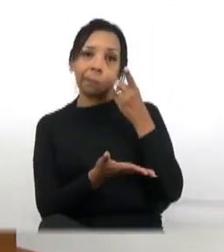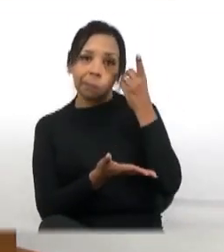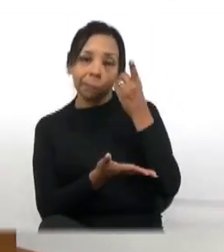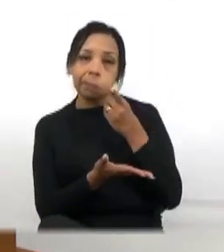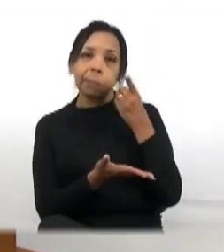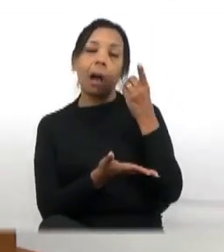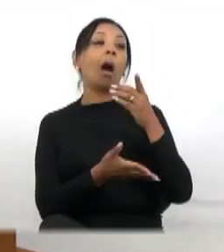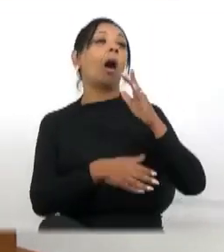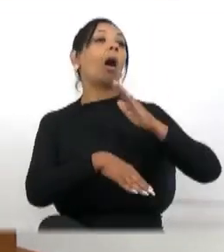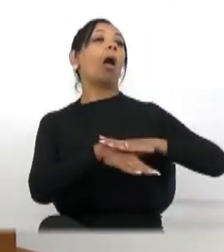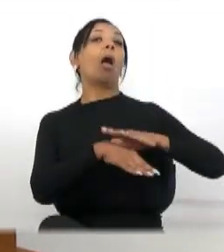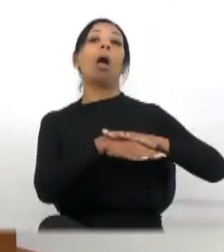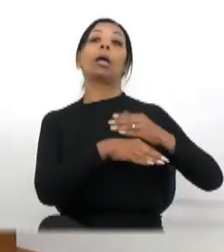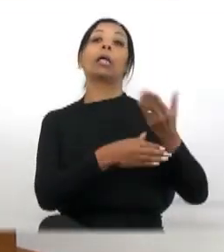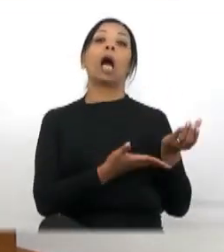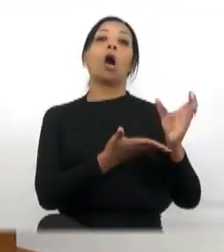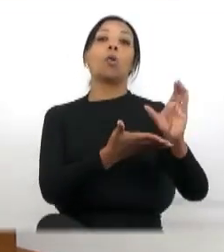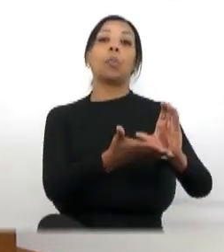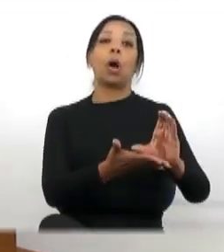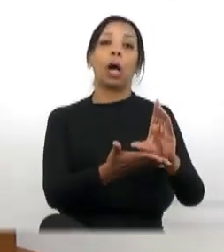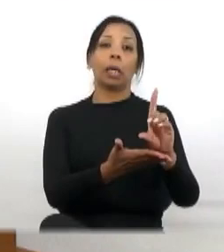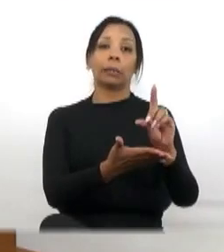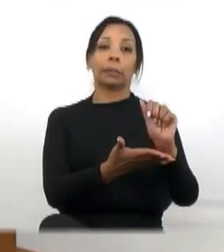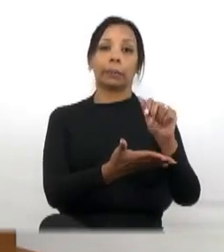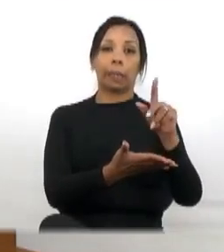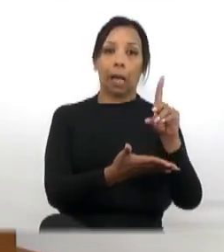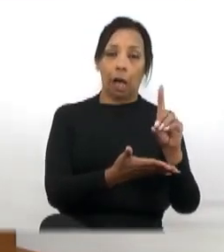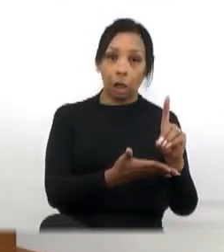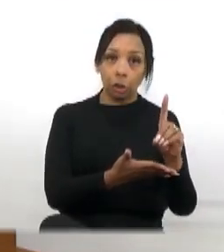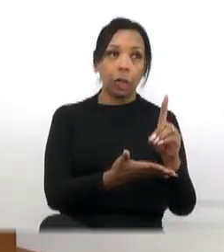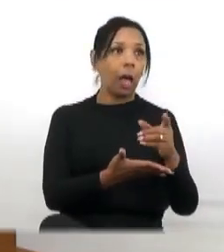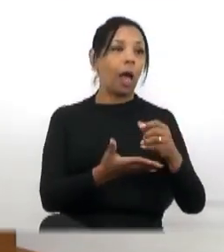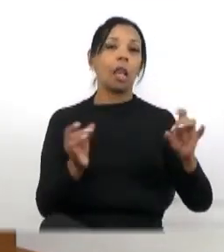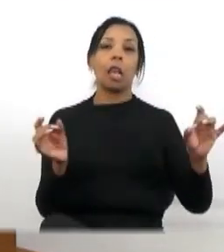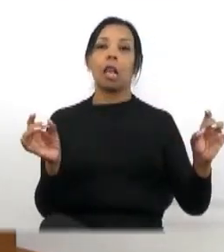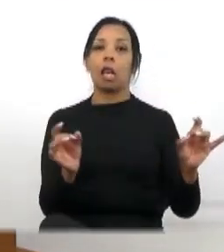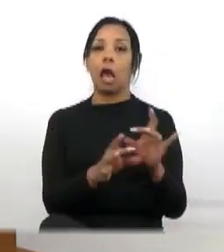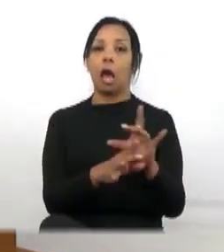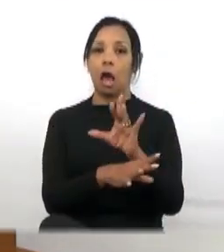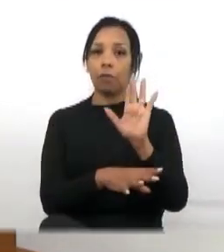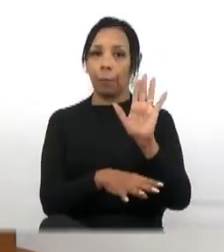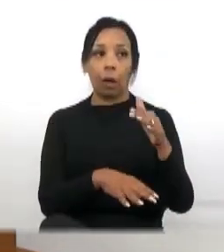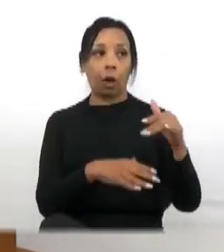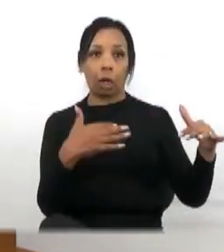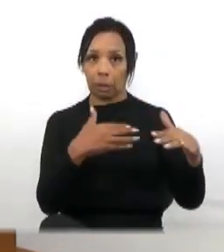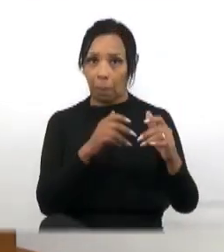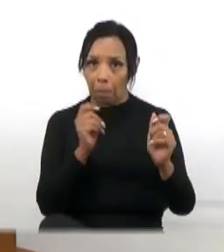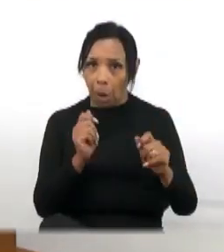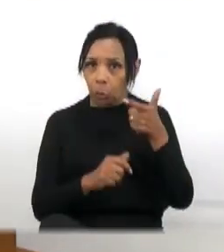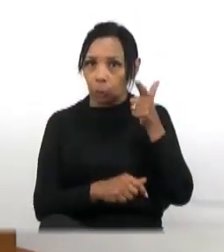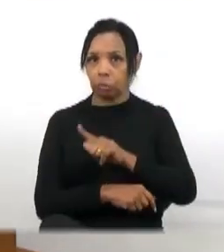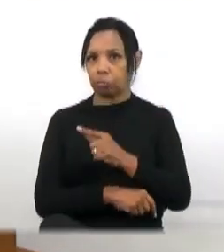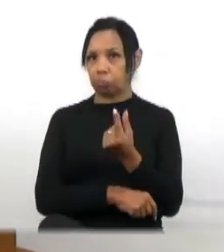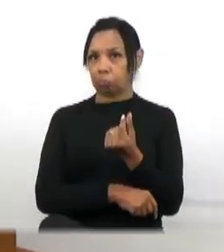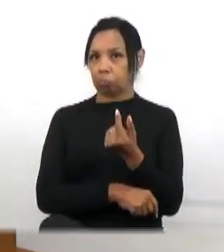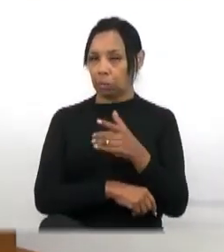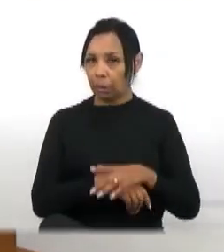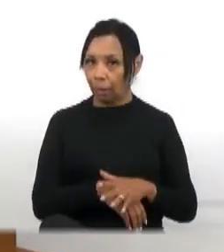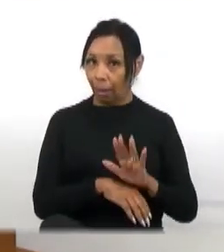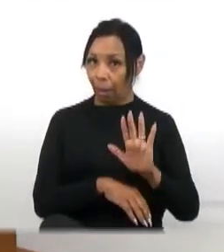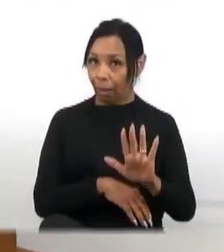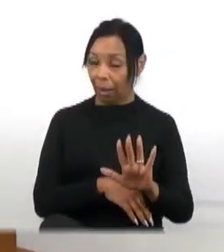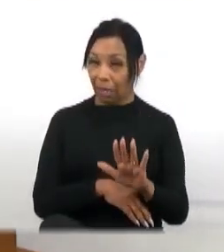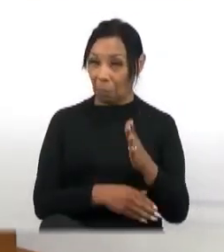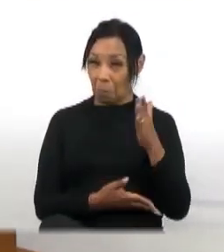trouxe o dinheiro do Dade, quando o Dade dá dinheiro para qualquer cidade, independente do deputado. some todo mundo depois que o desastre está